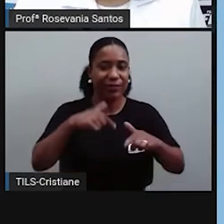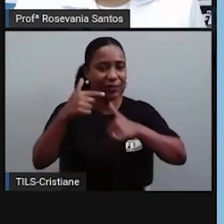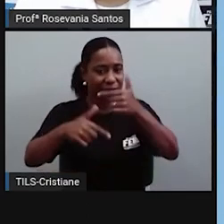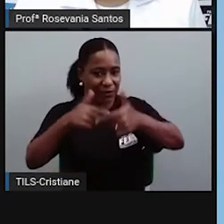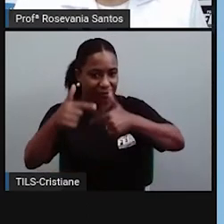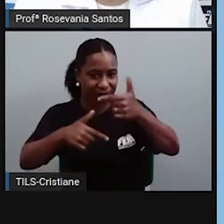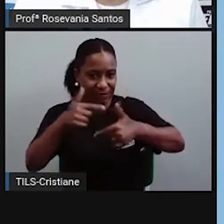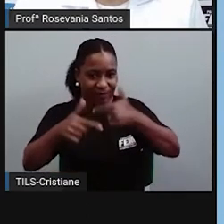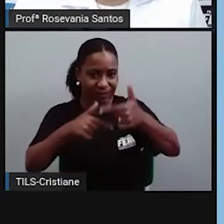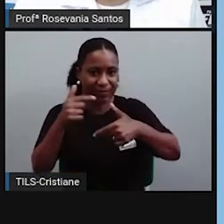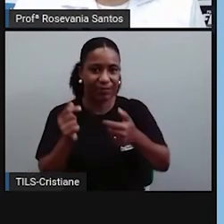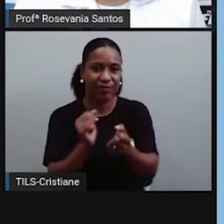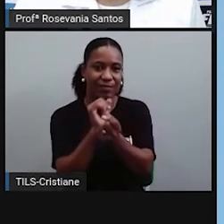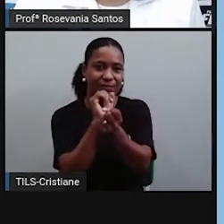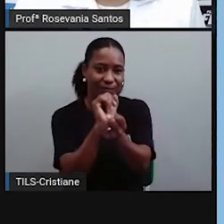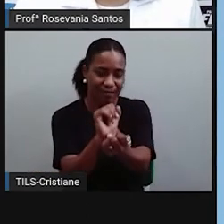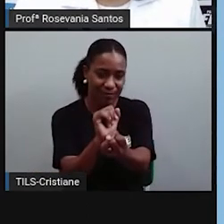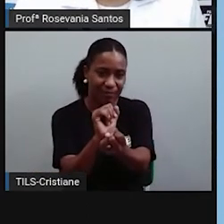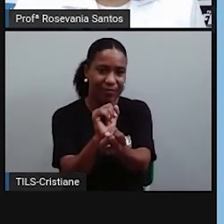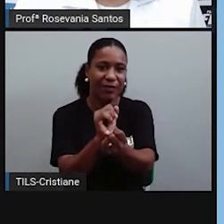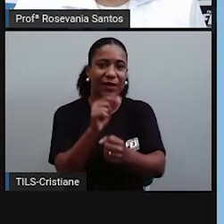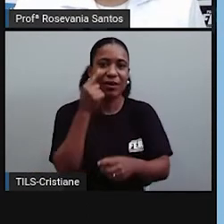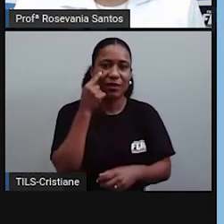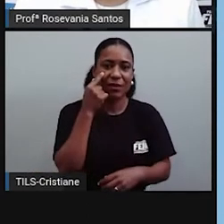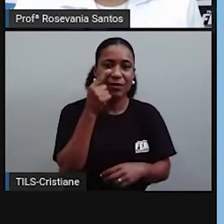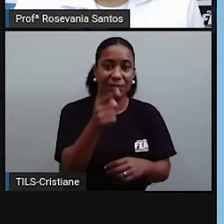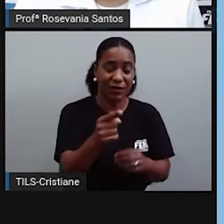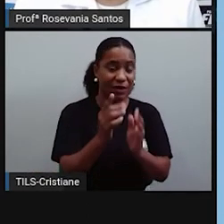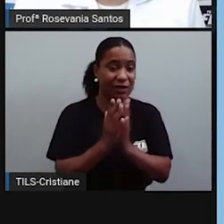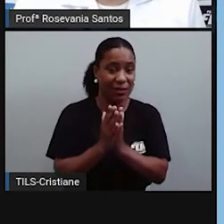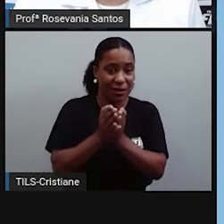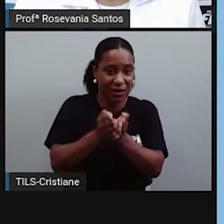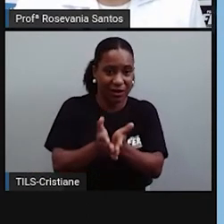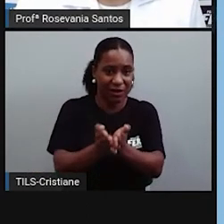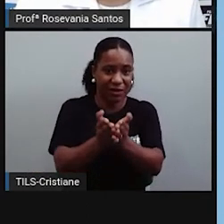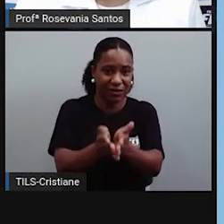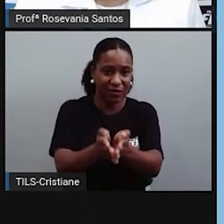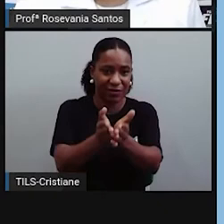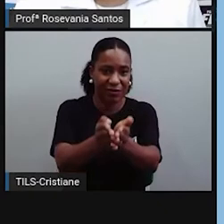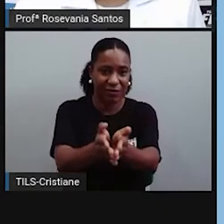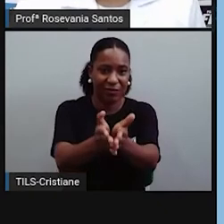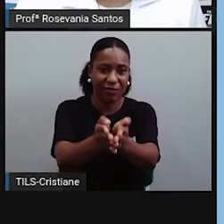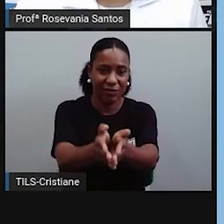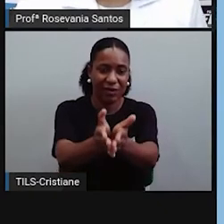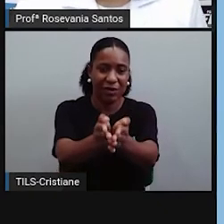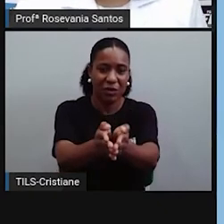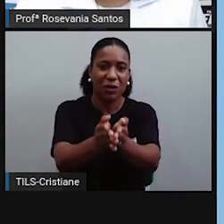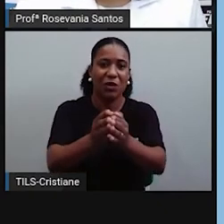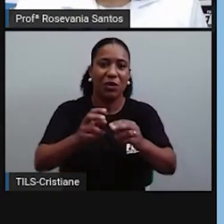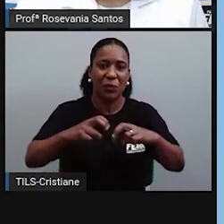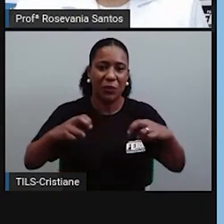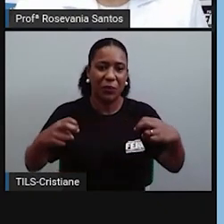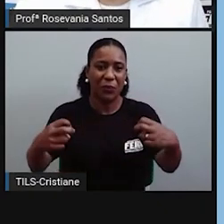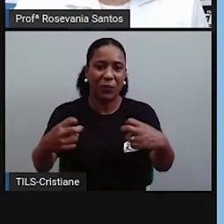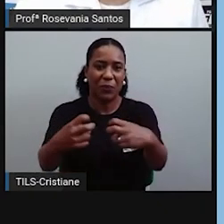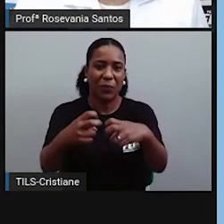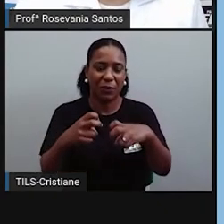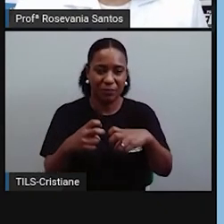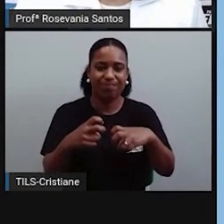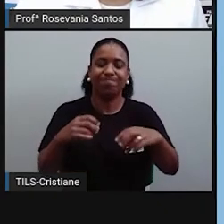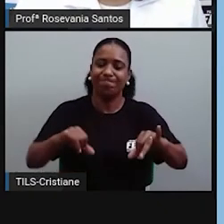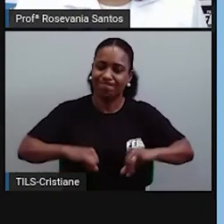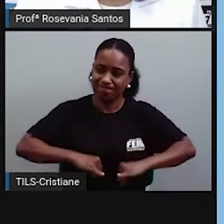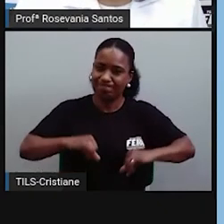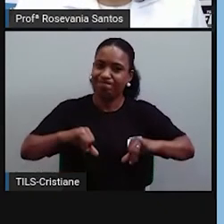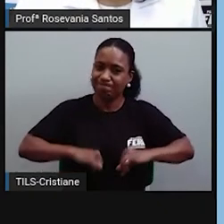vieram. Sentados. Todos amontoados nos navios. Passando os mais diversos tipos de necessidades. Então,